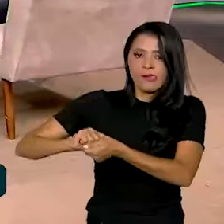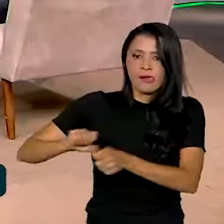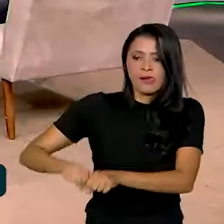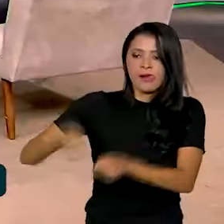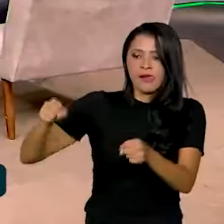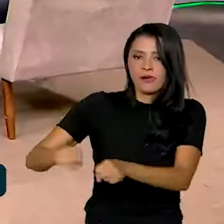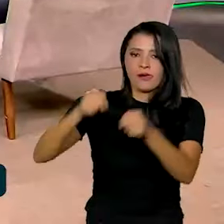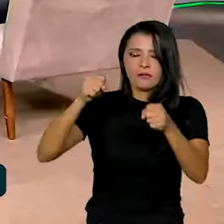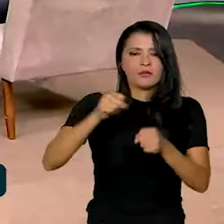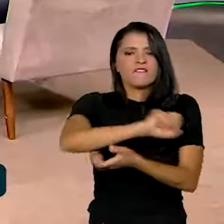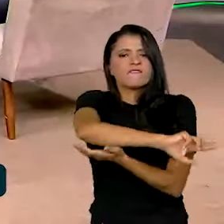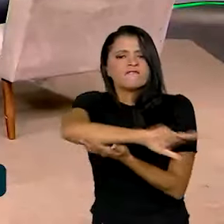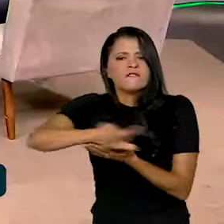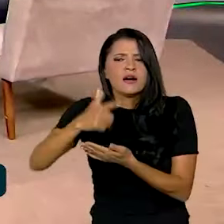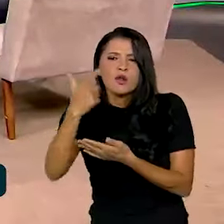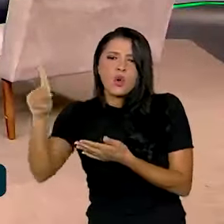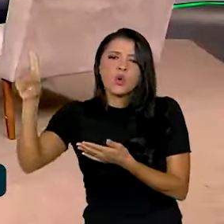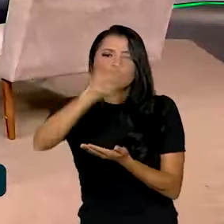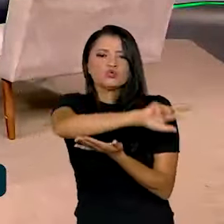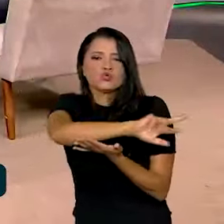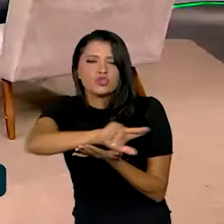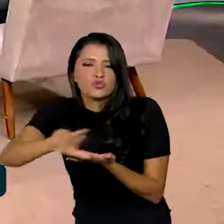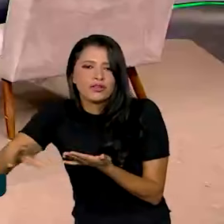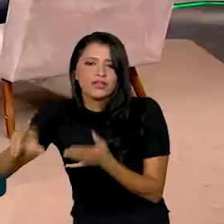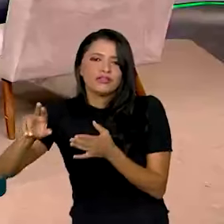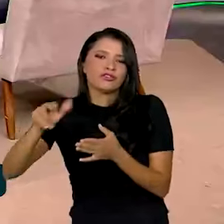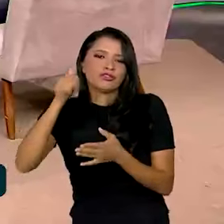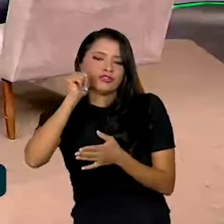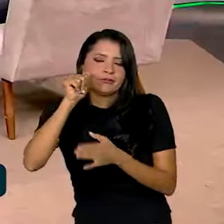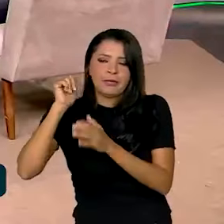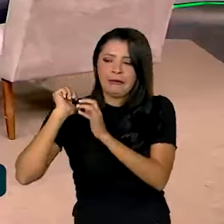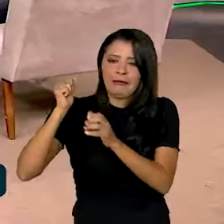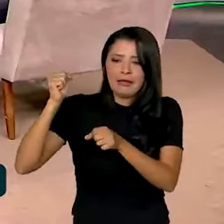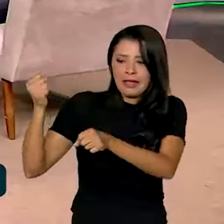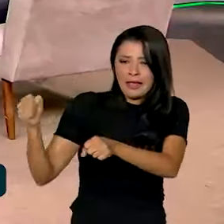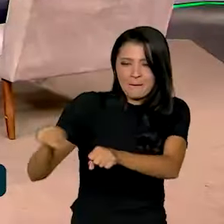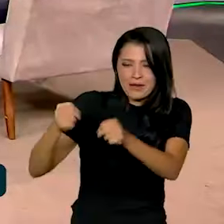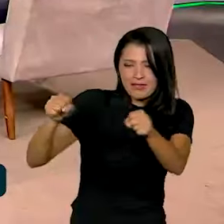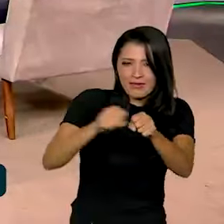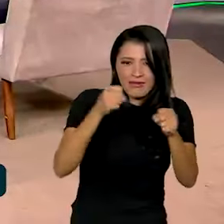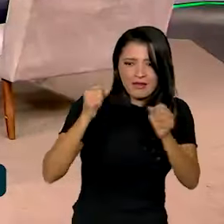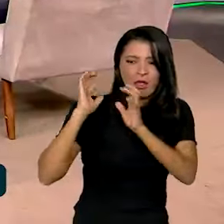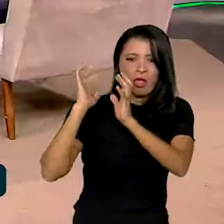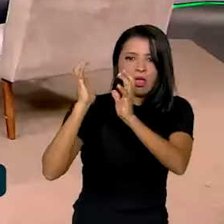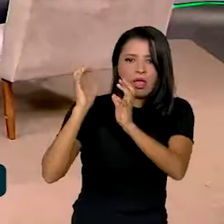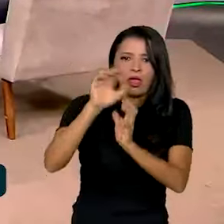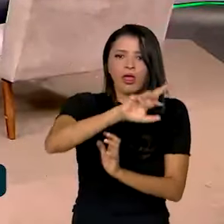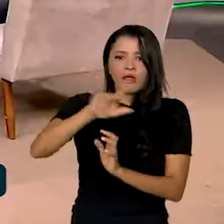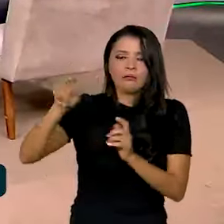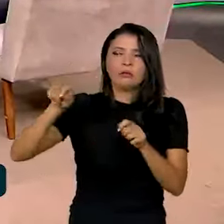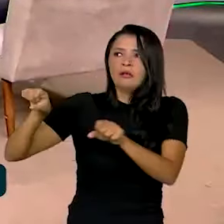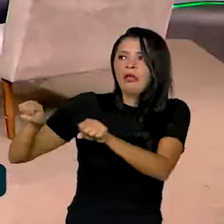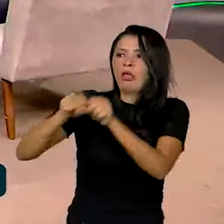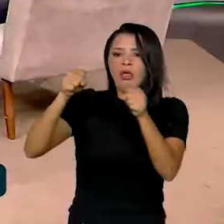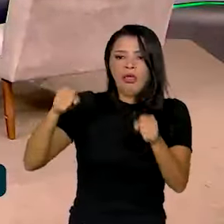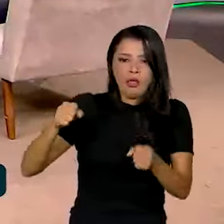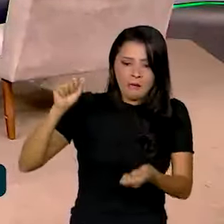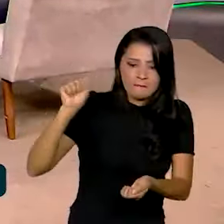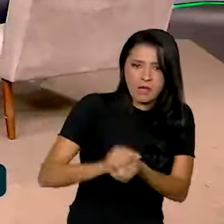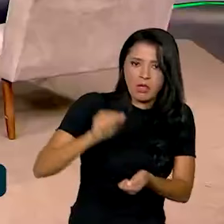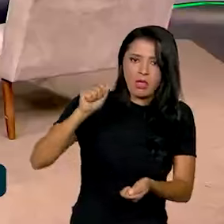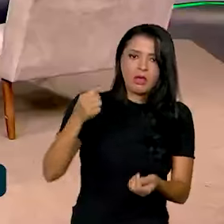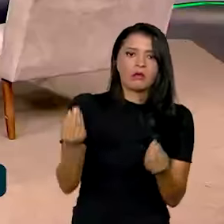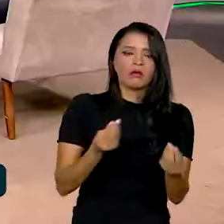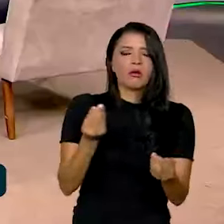quebradeiras no Brasil de inúmeros e diferentes tipos de cocos que têm que ser quebrados. Nós estamos